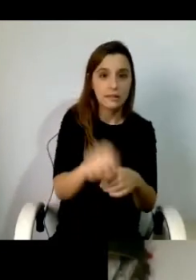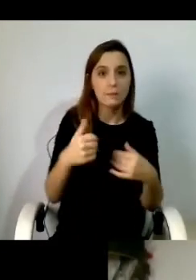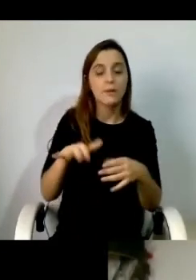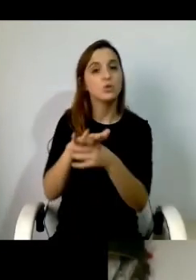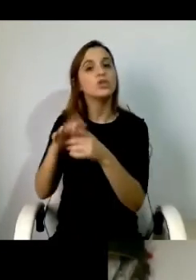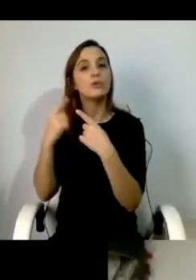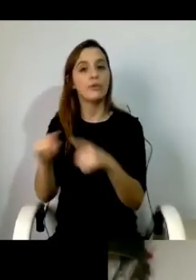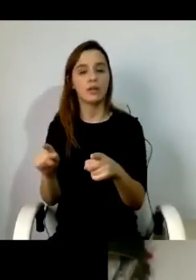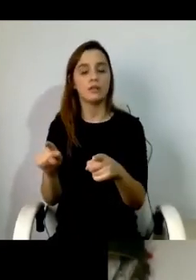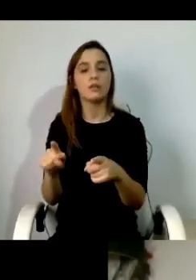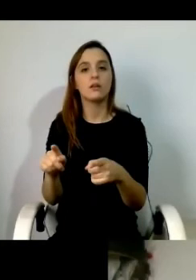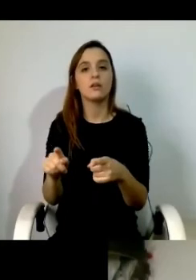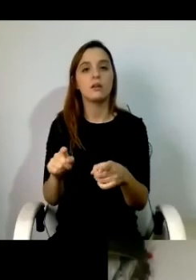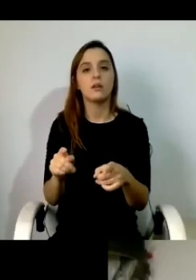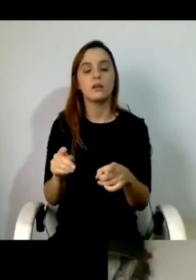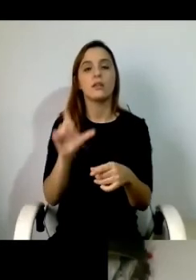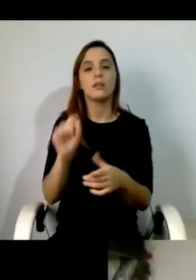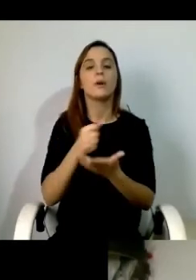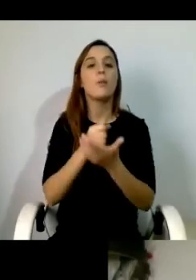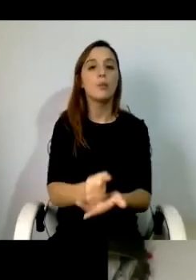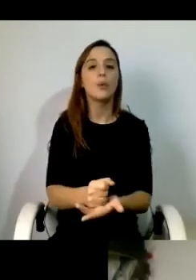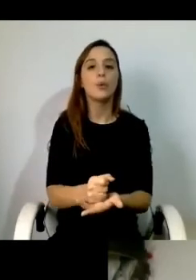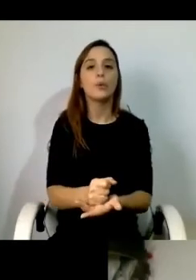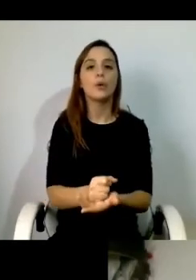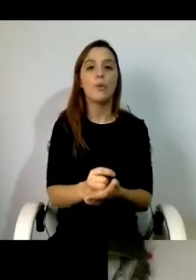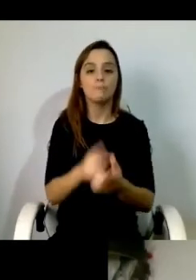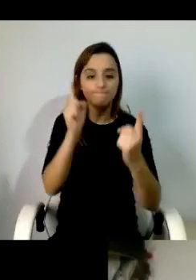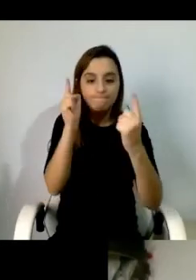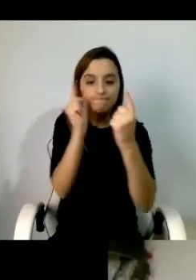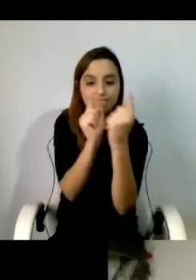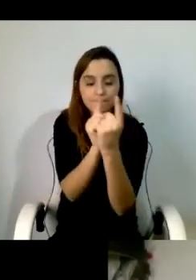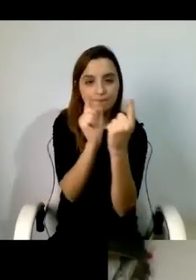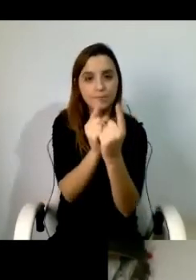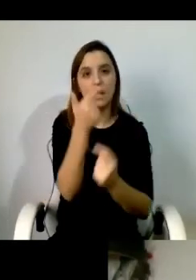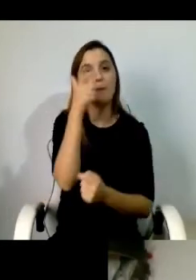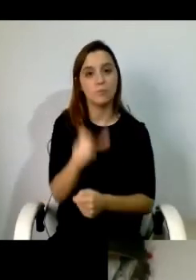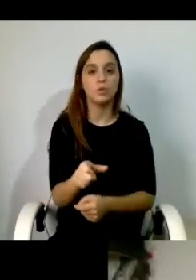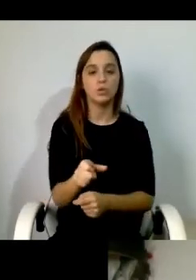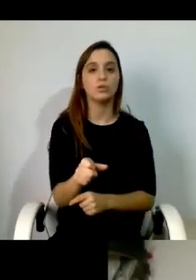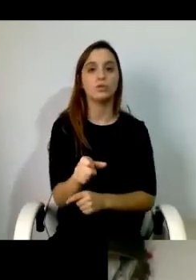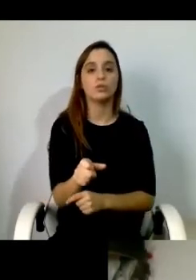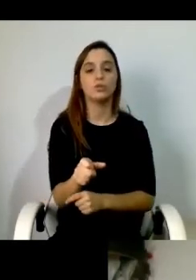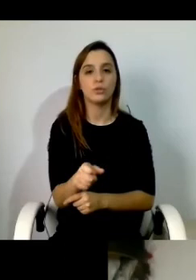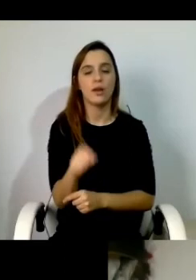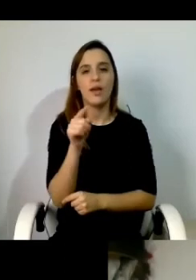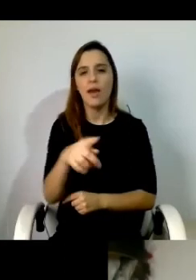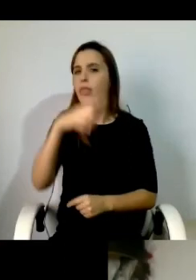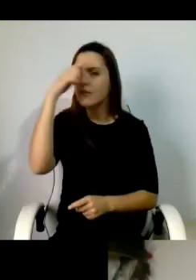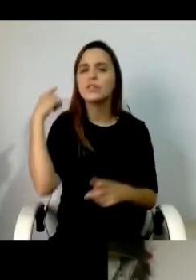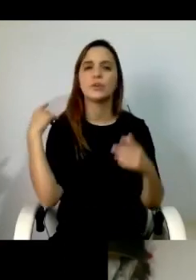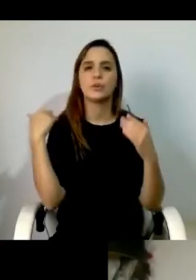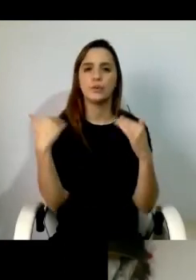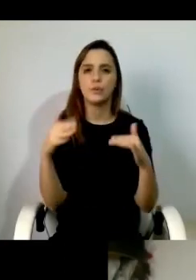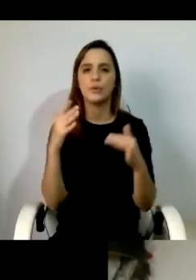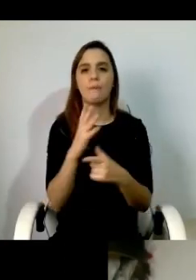e menos porventura no apoio físico às pessoas esta é uma diferença muito grande que existe por exemplo entre estas